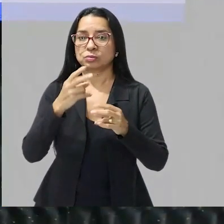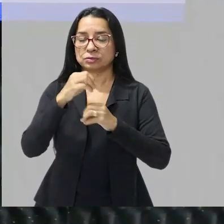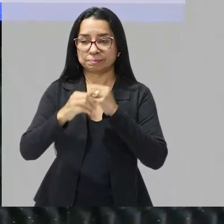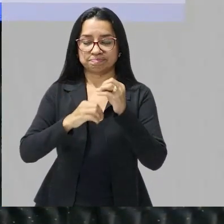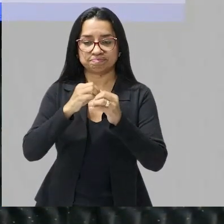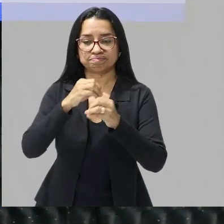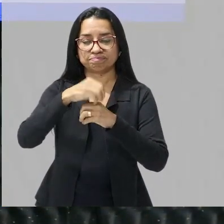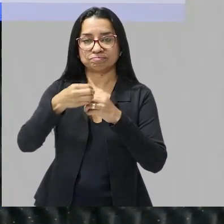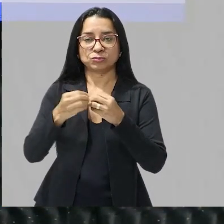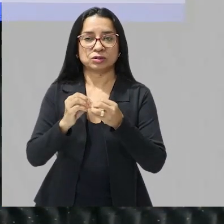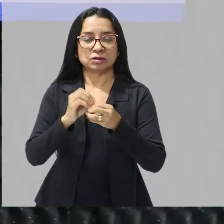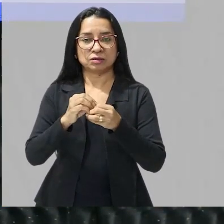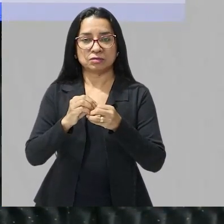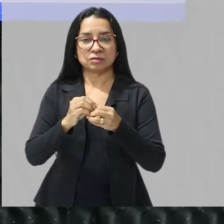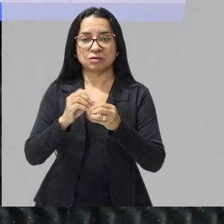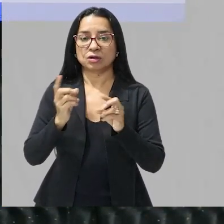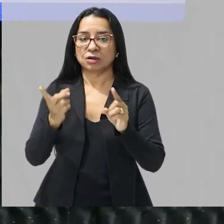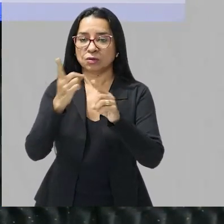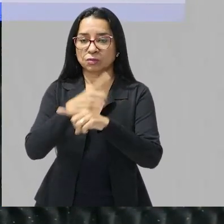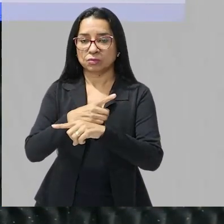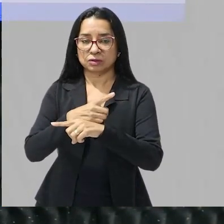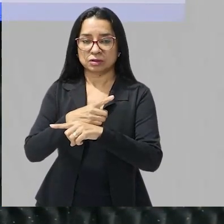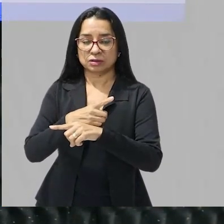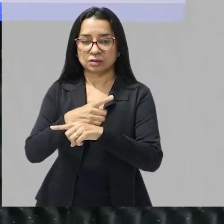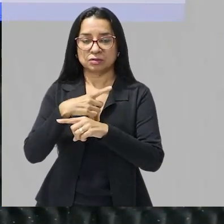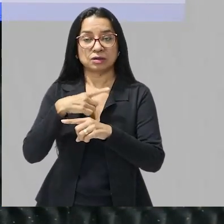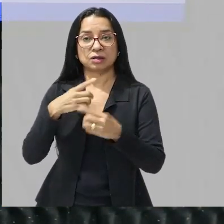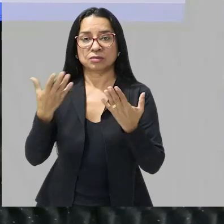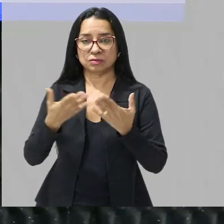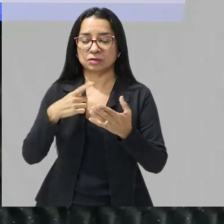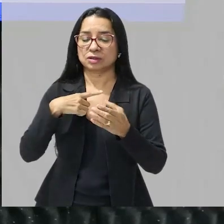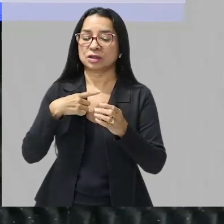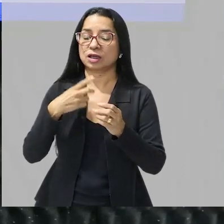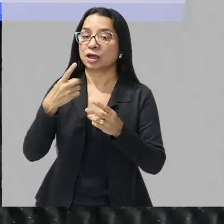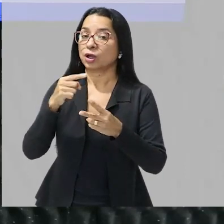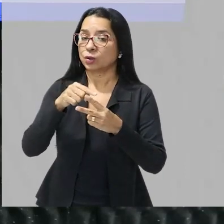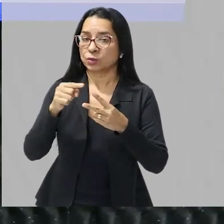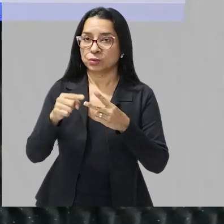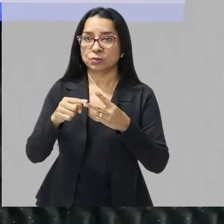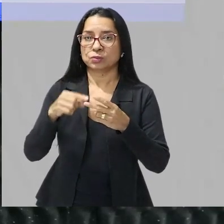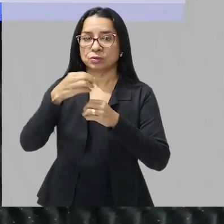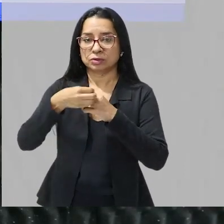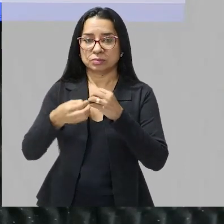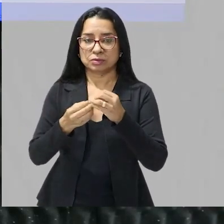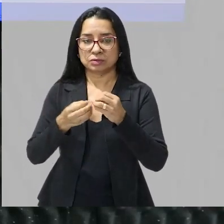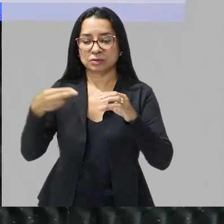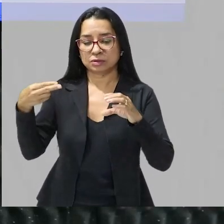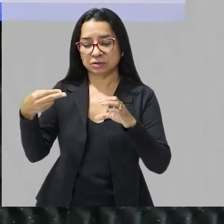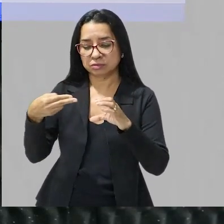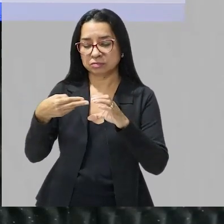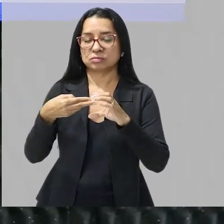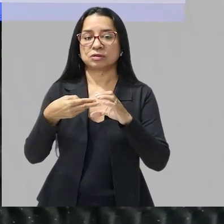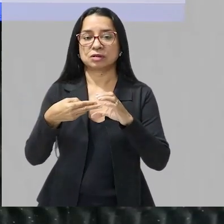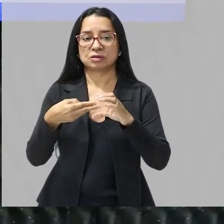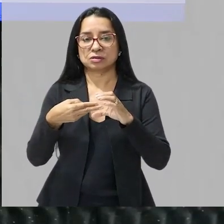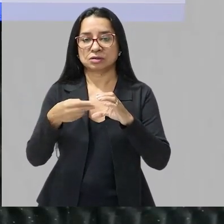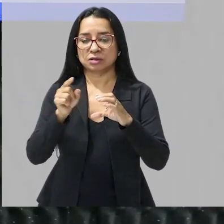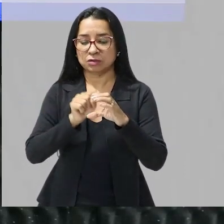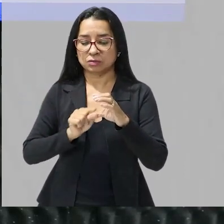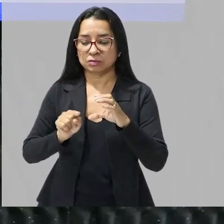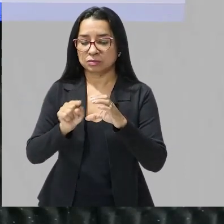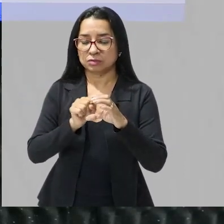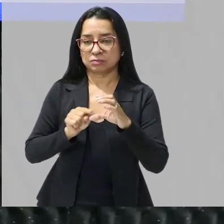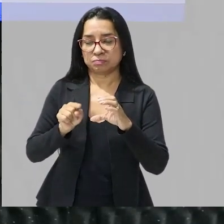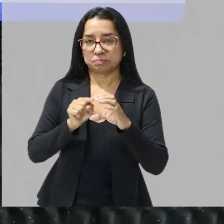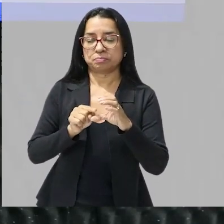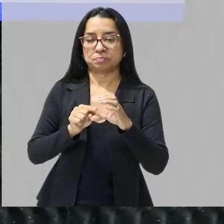inversa né é uma situação em que eu tenho duas moléculas que vão se encaixar no centro ativo